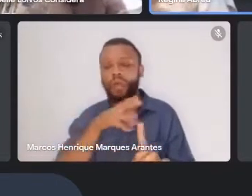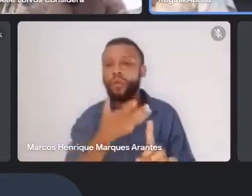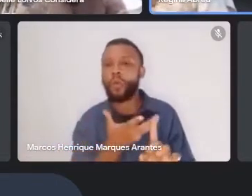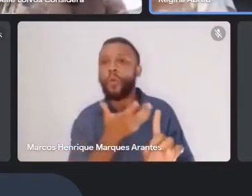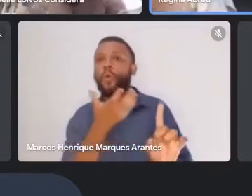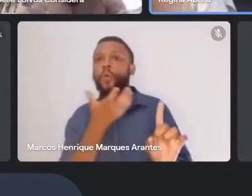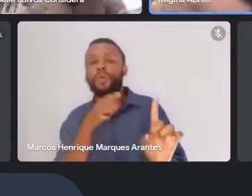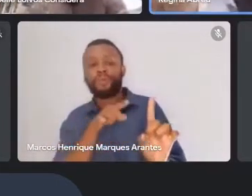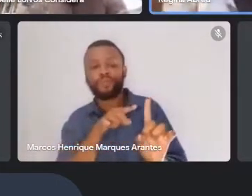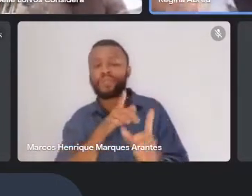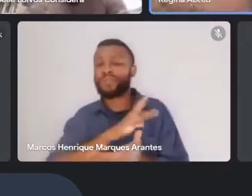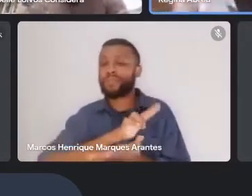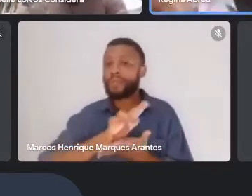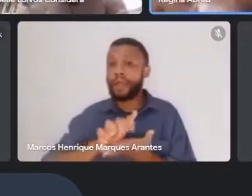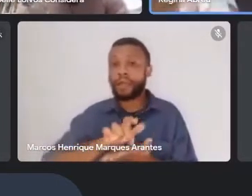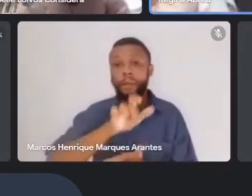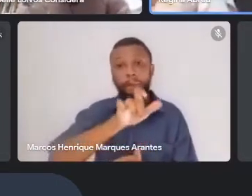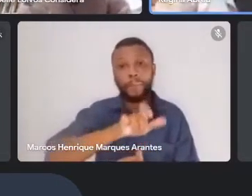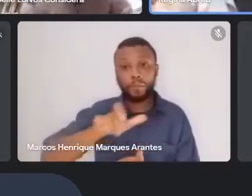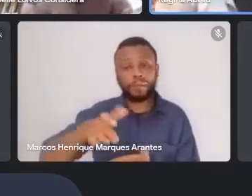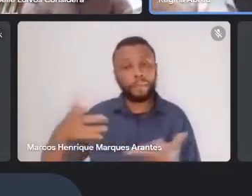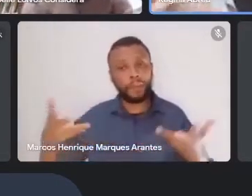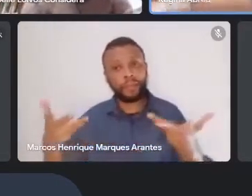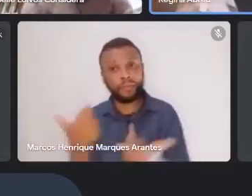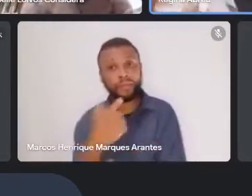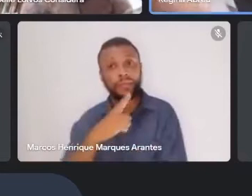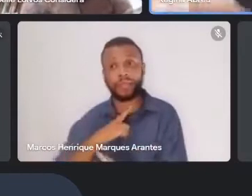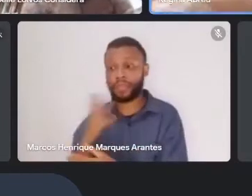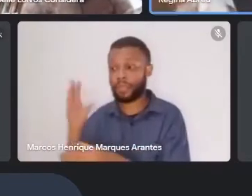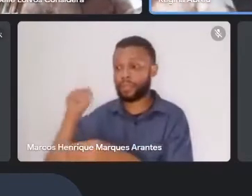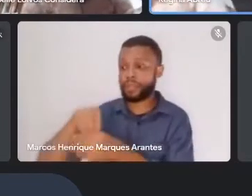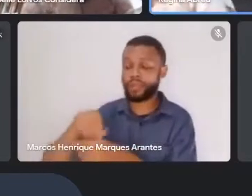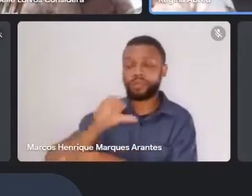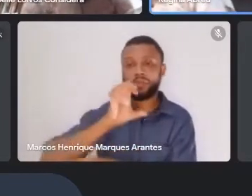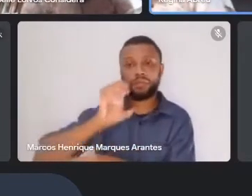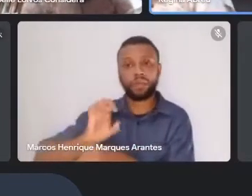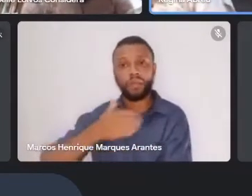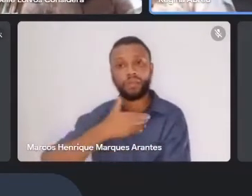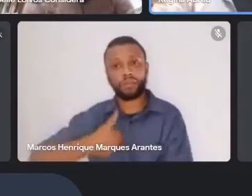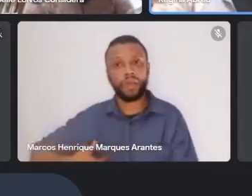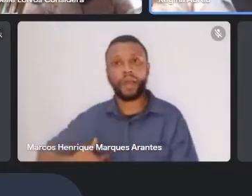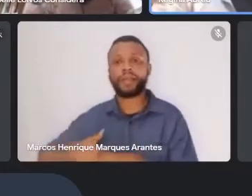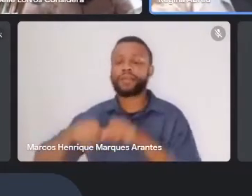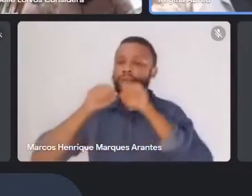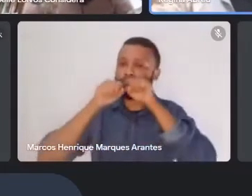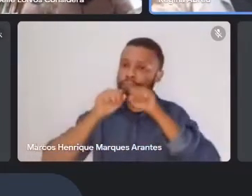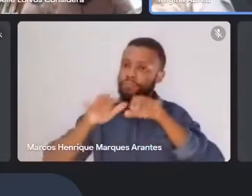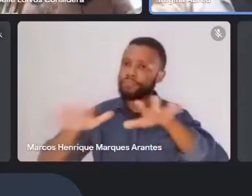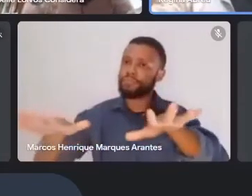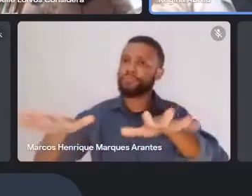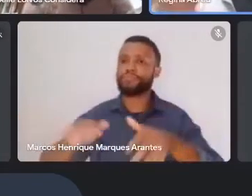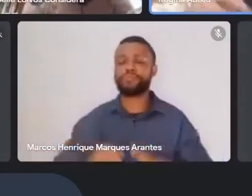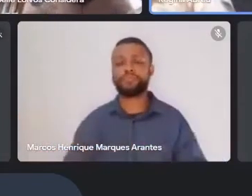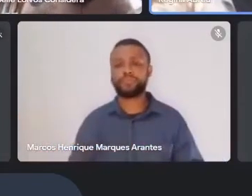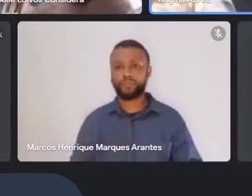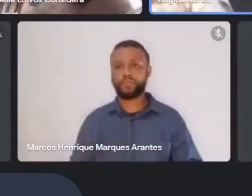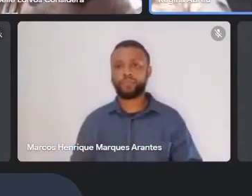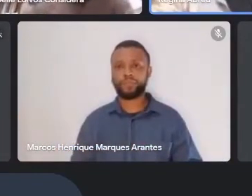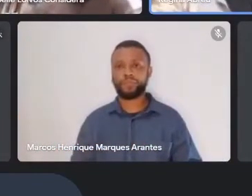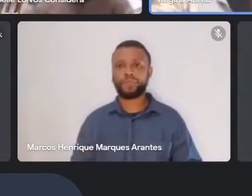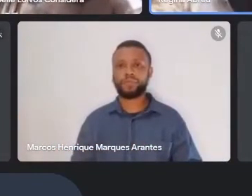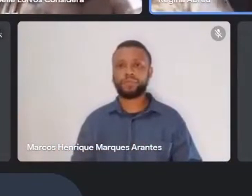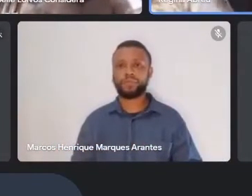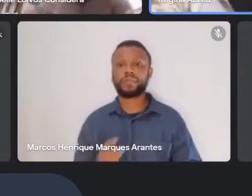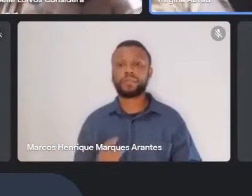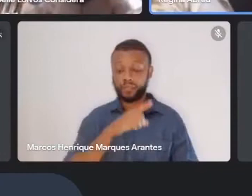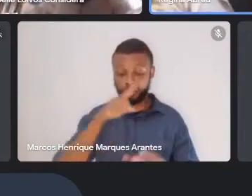maravilhosas que tem no nosso estado, né? Que tem aí, que estão espalhadas, né? E, por fim, a gente fazia o Grupo da